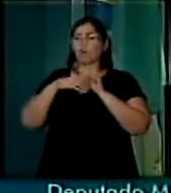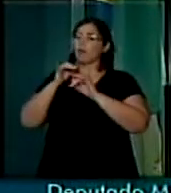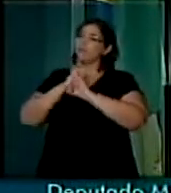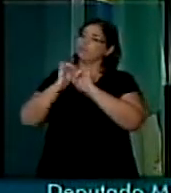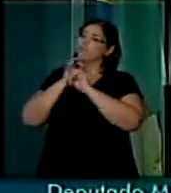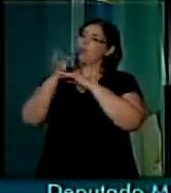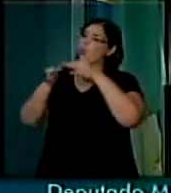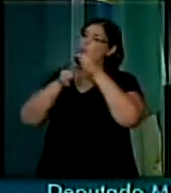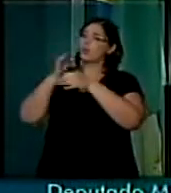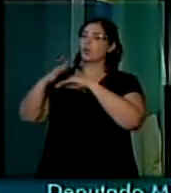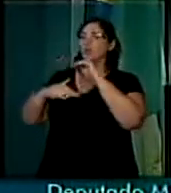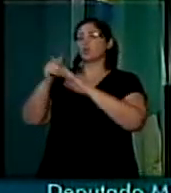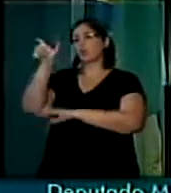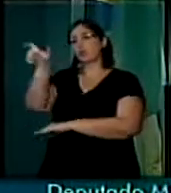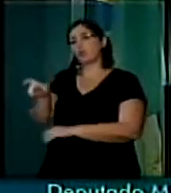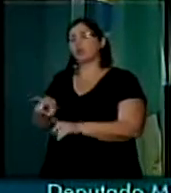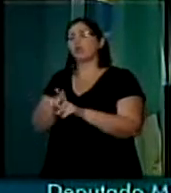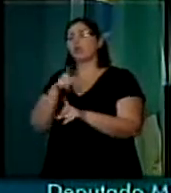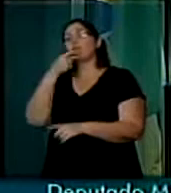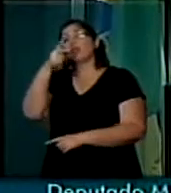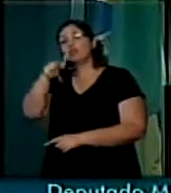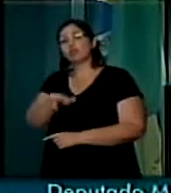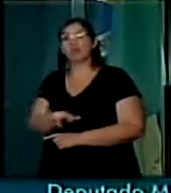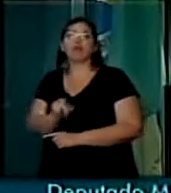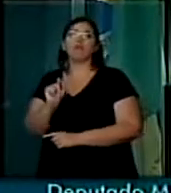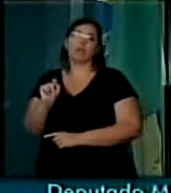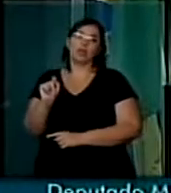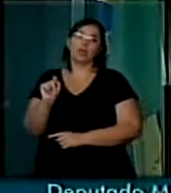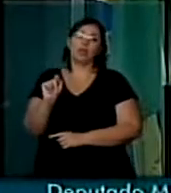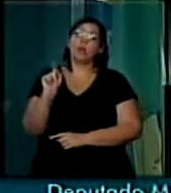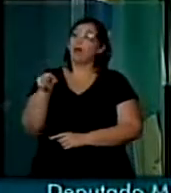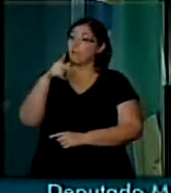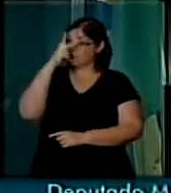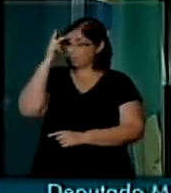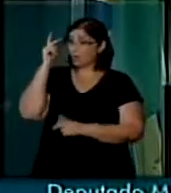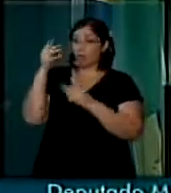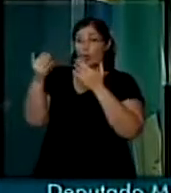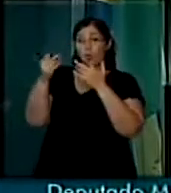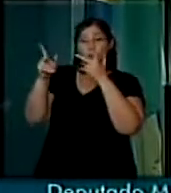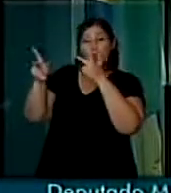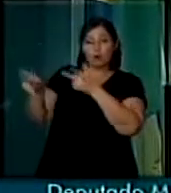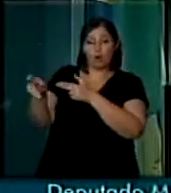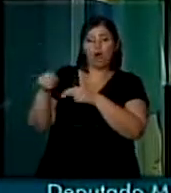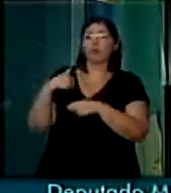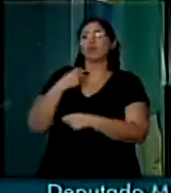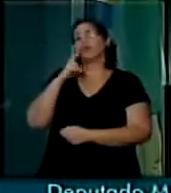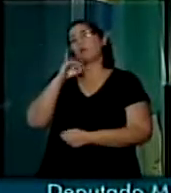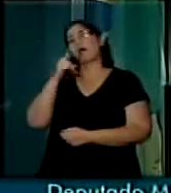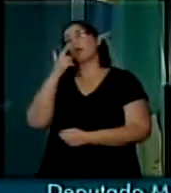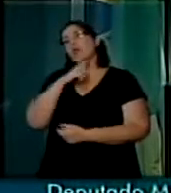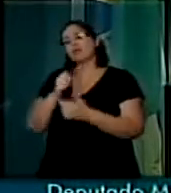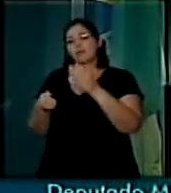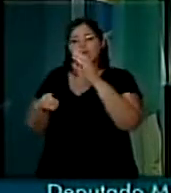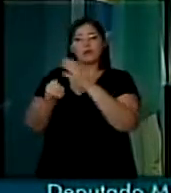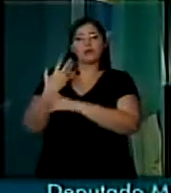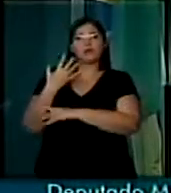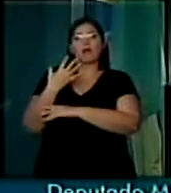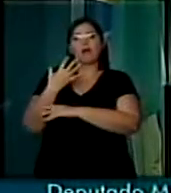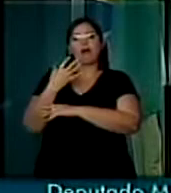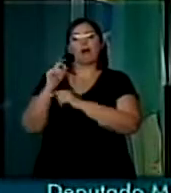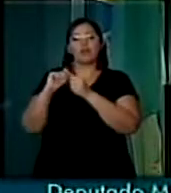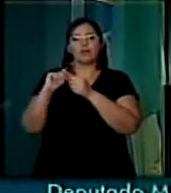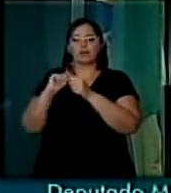comentários, e dizer mais uma vez, que são com pessoas como essa, que nós iremos construir uma